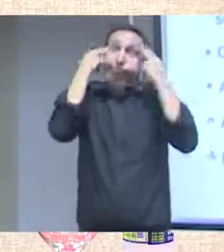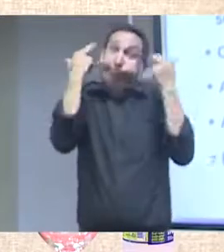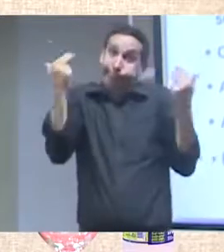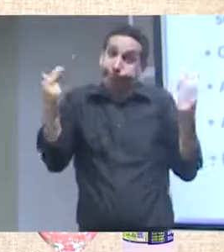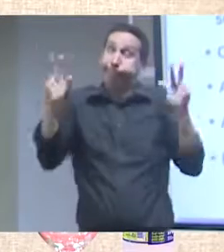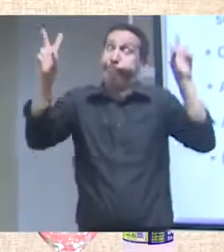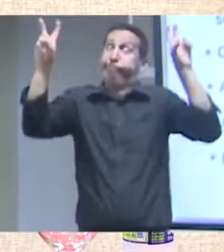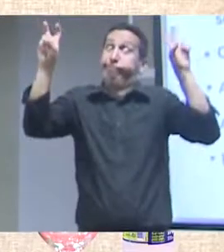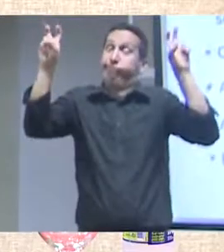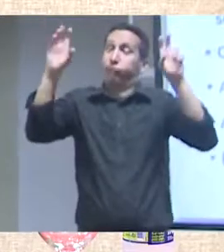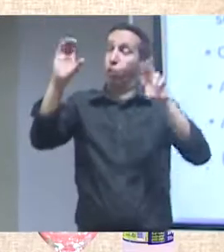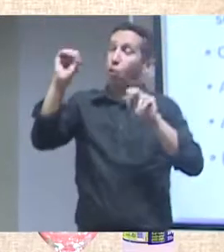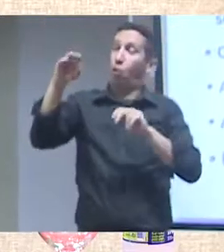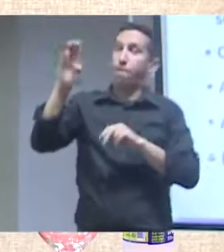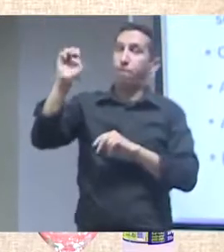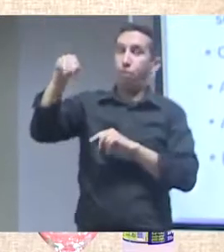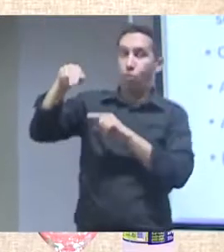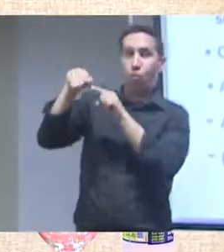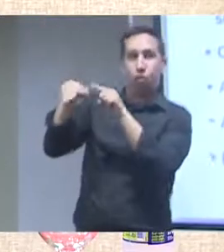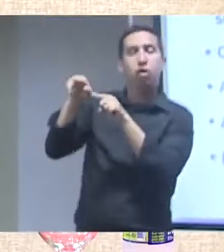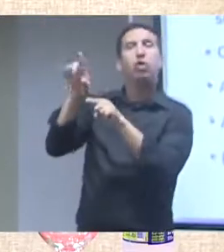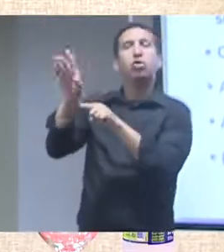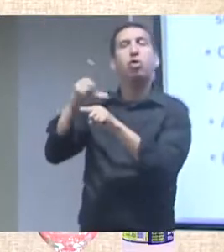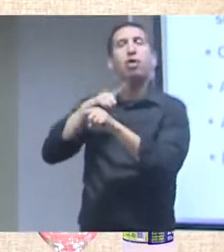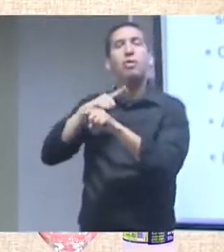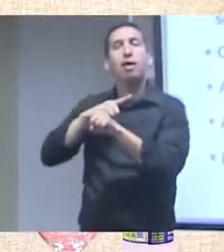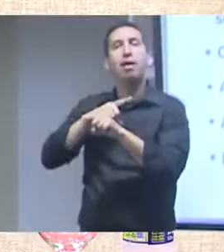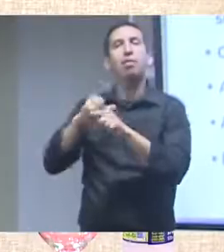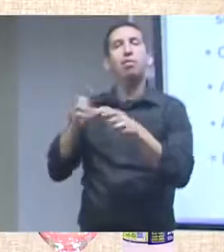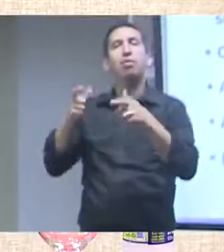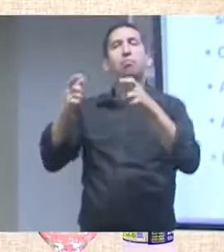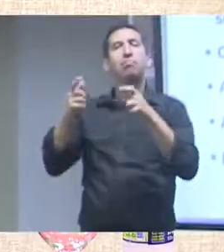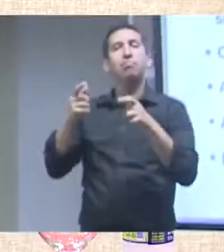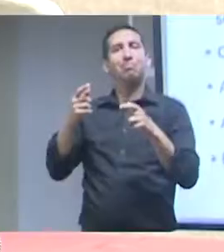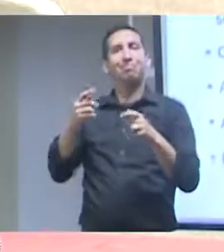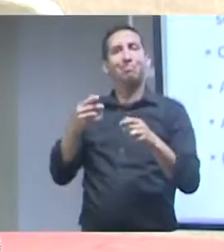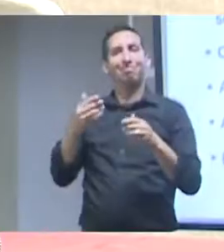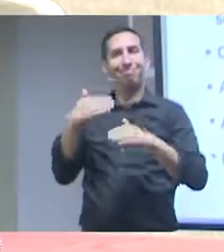espaço, só ganha importância na medida em que interesses oportunistas